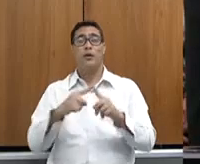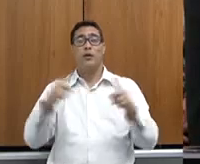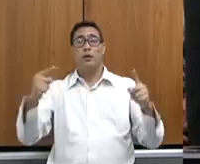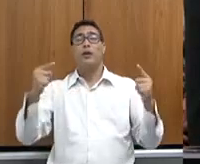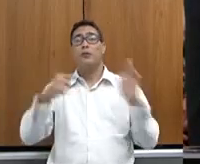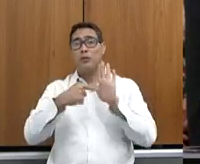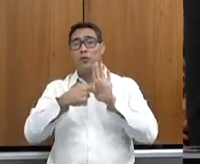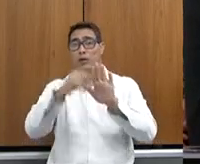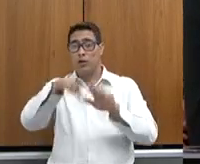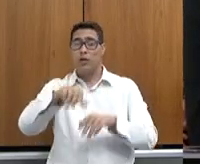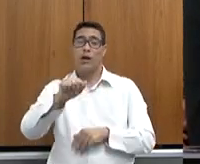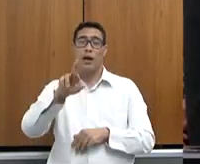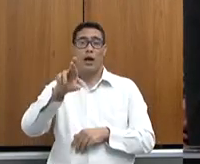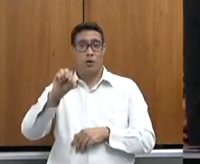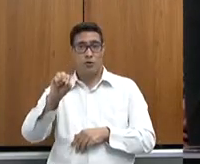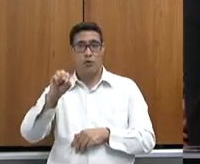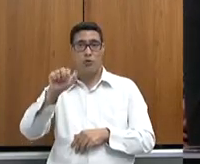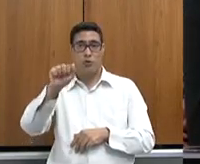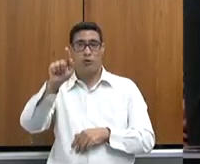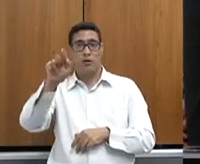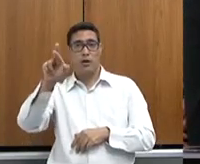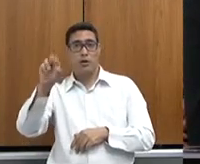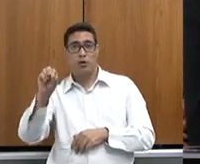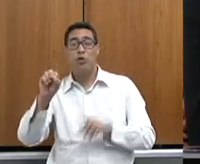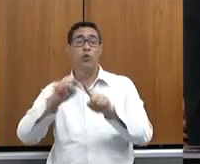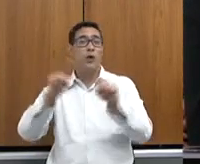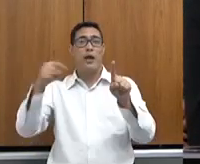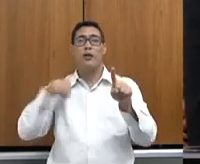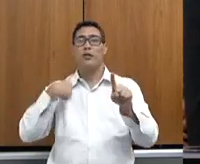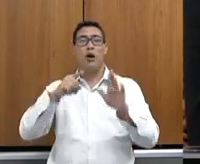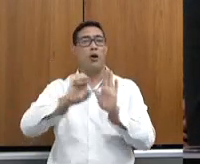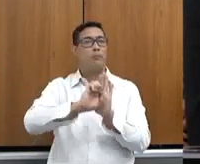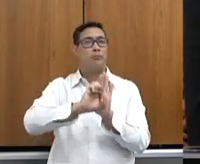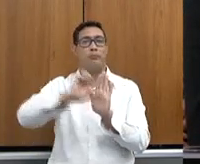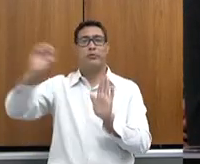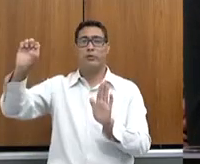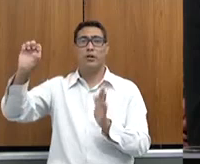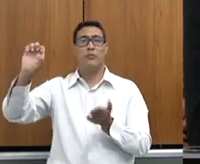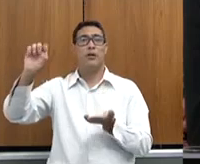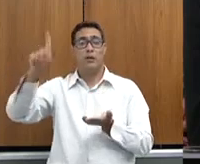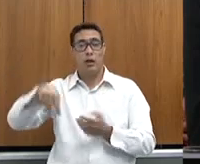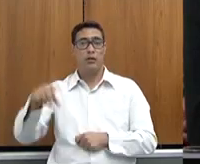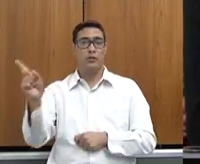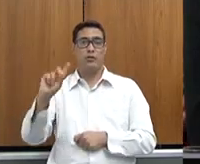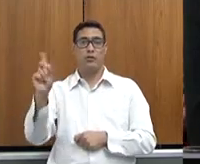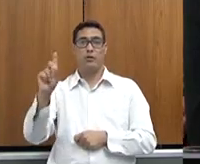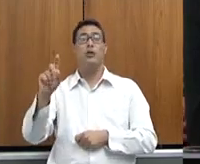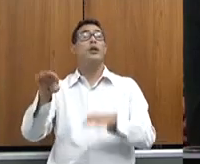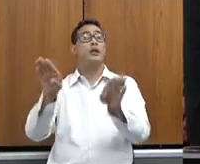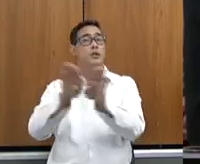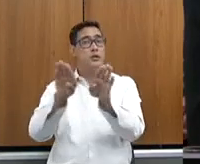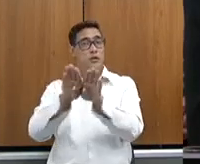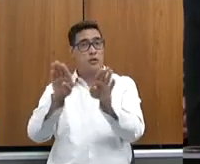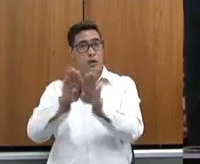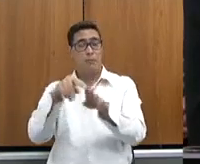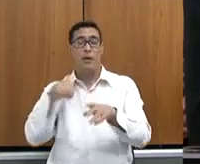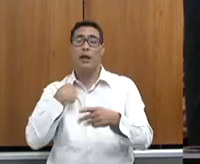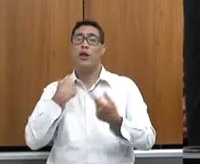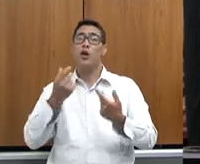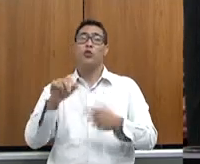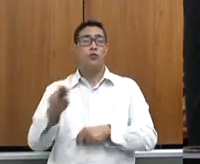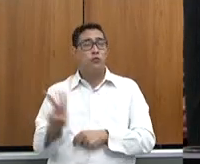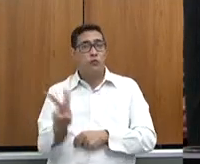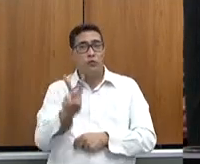nossa agropecuária, o agro, não é só produzir para exportar. Nós estamos preocupando também com o valor da alimentação, com